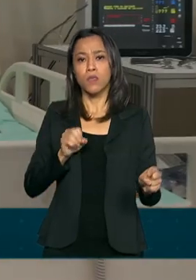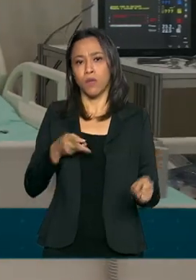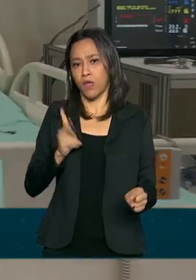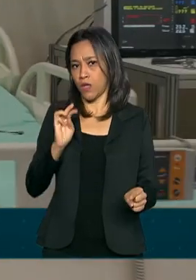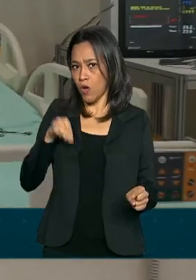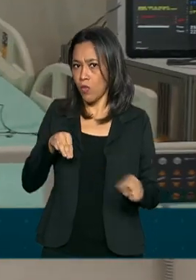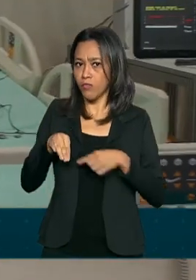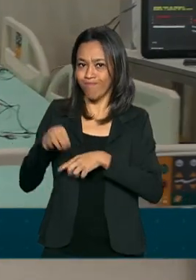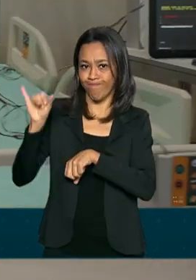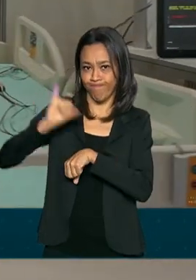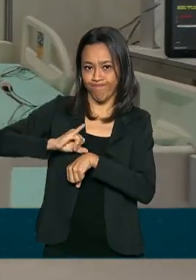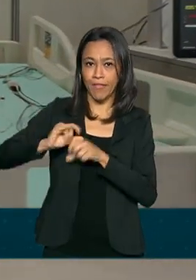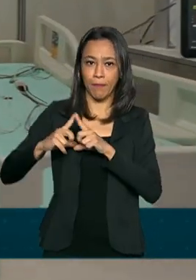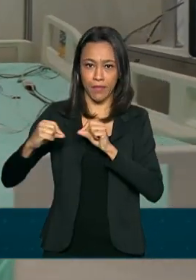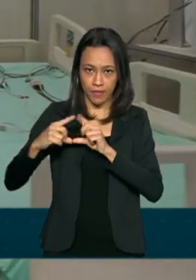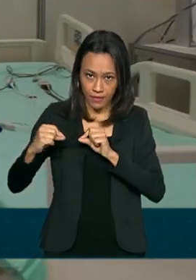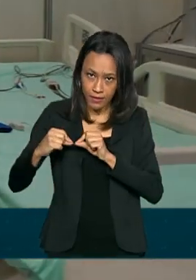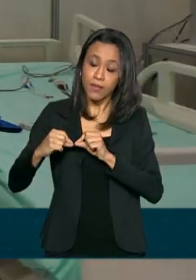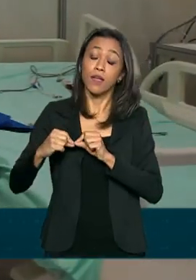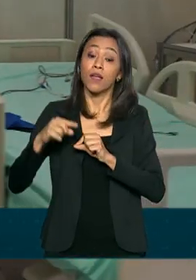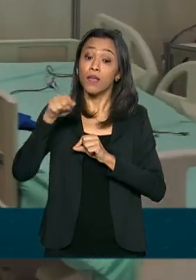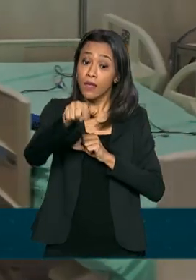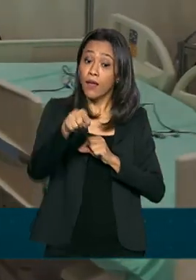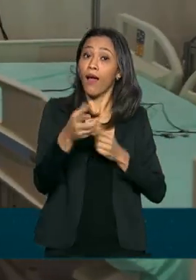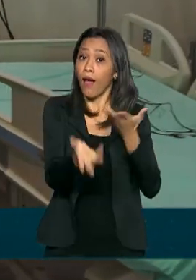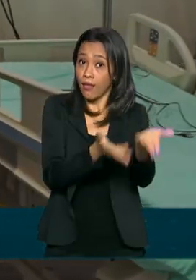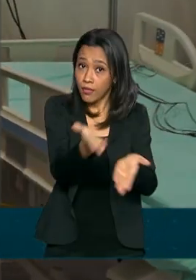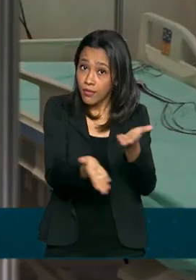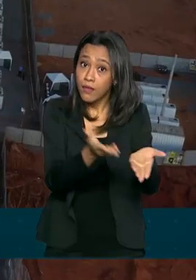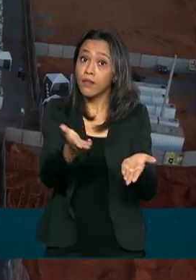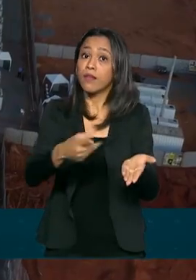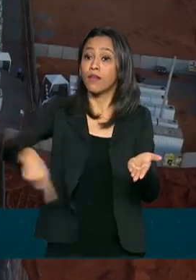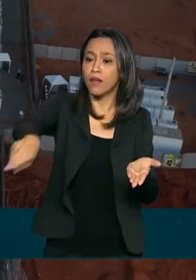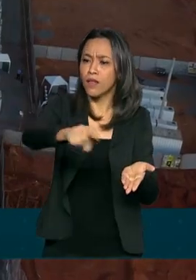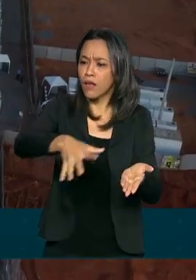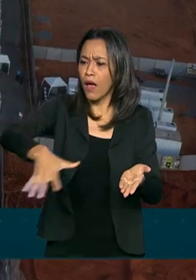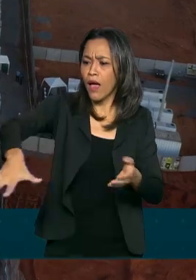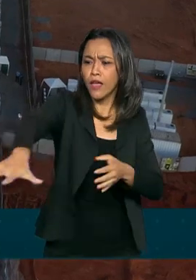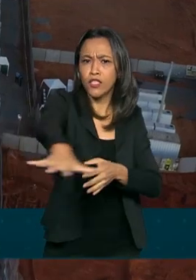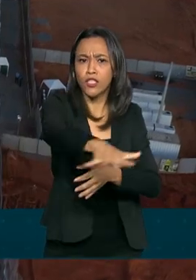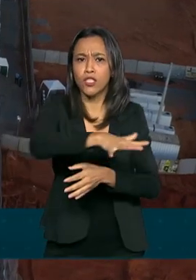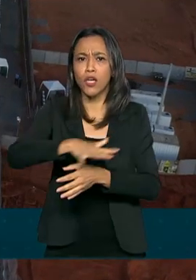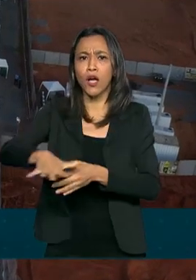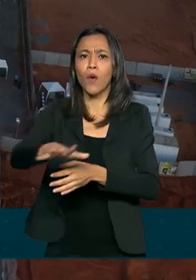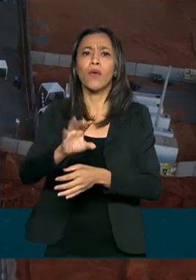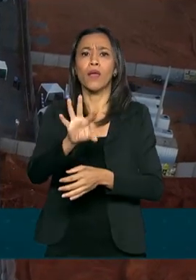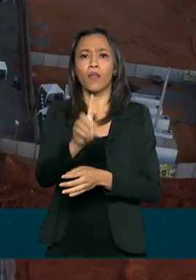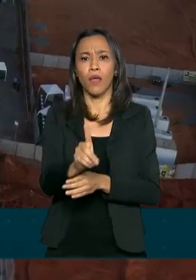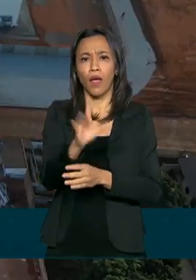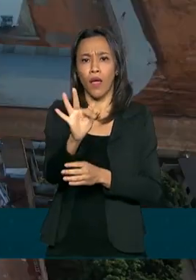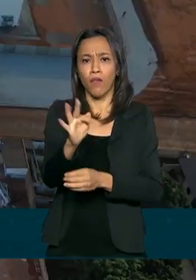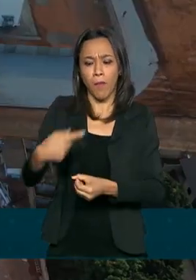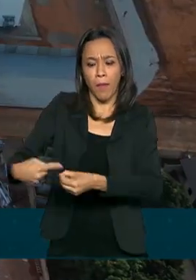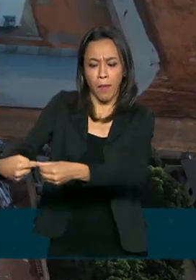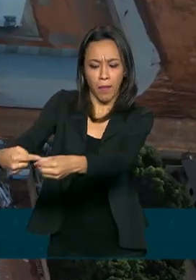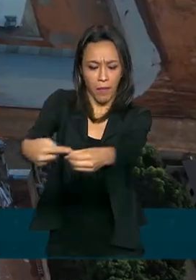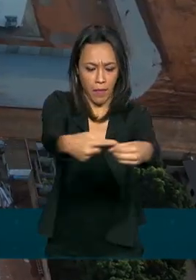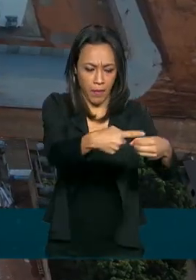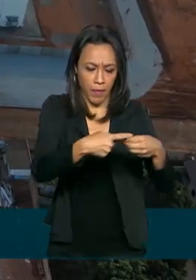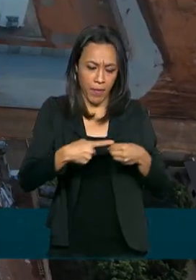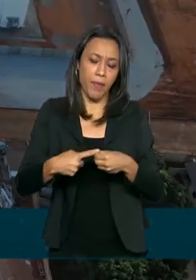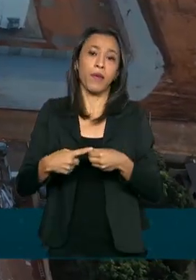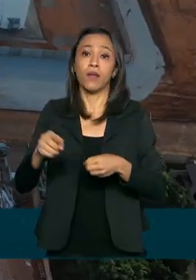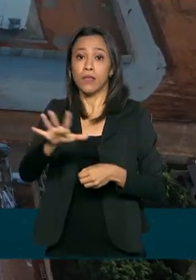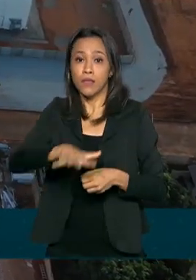A expectativa é de que a unidade atenda pacientes de toda a região conhecida como entorno do Distrito Federal, formada por